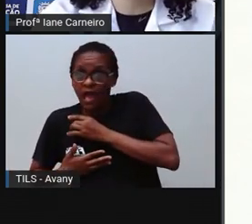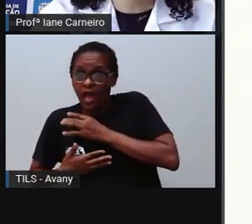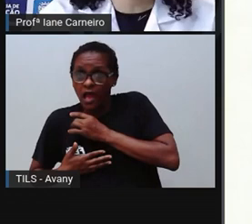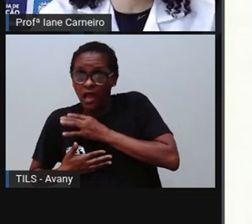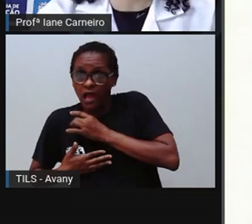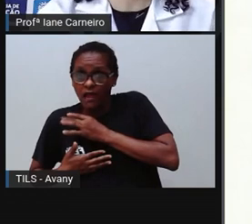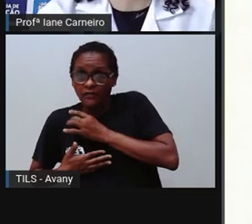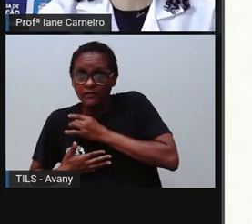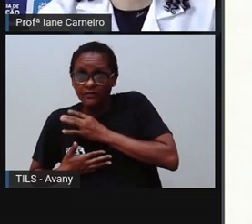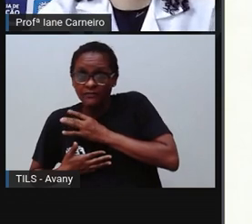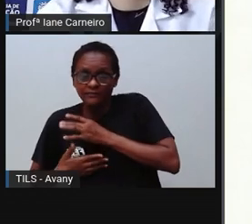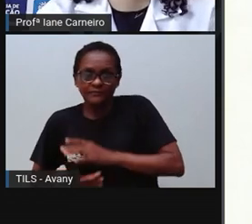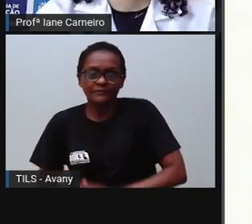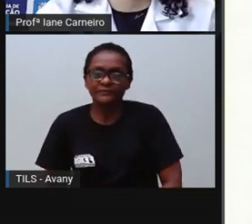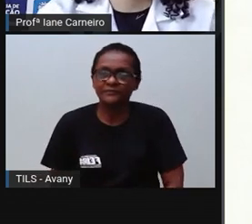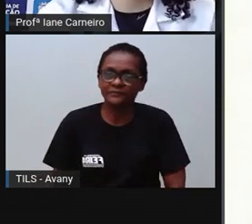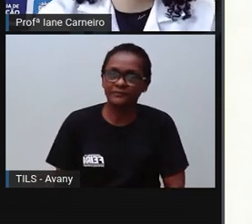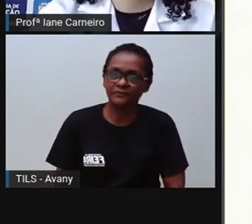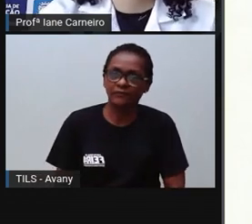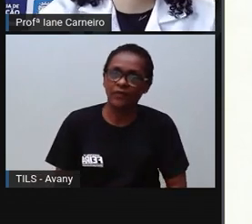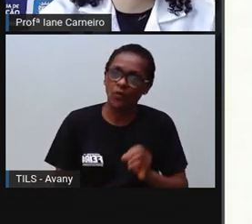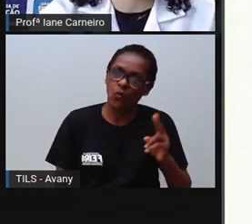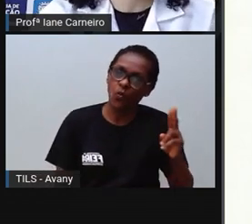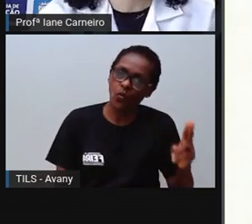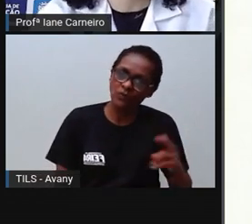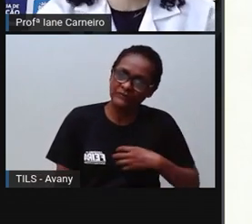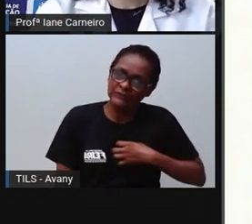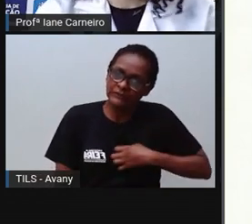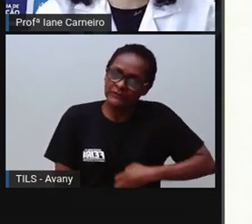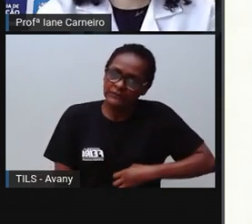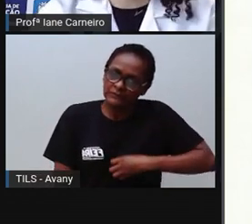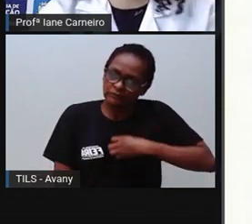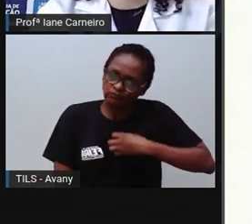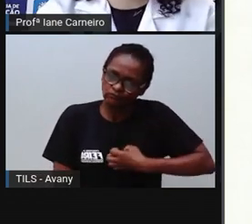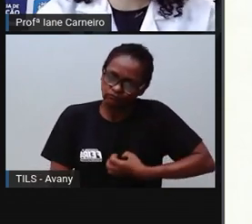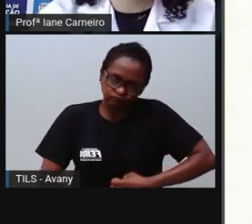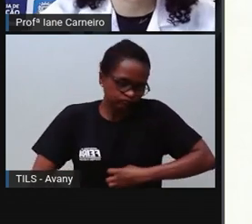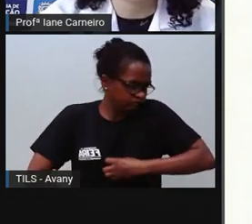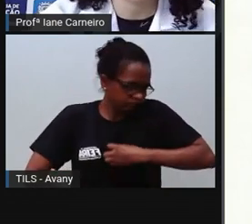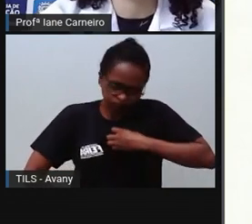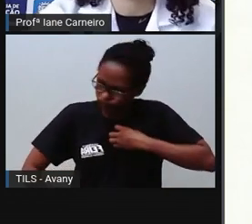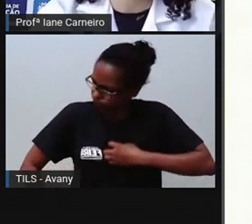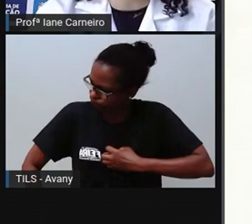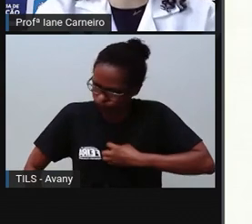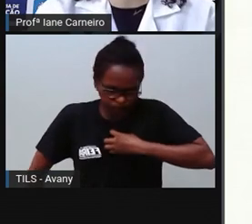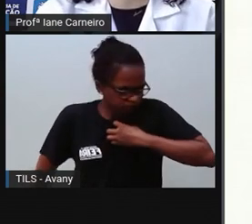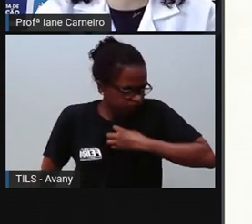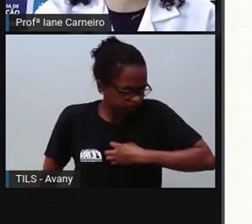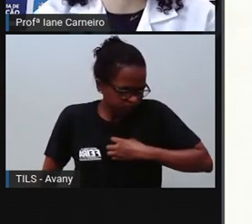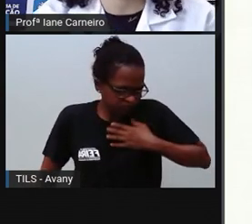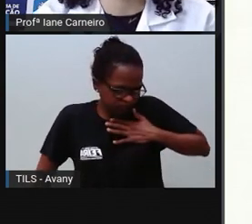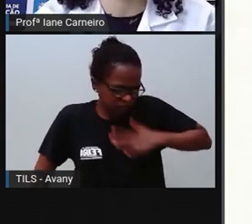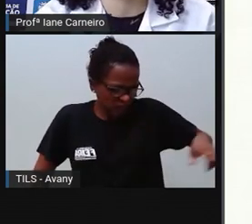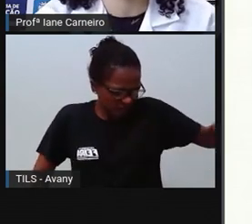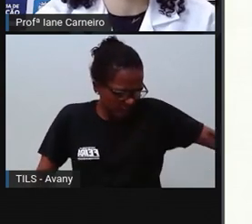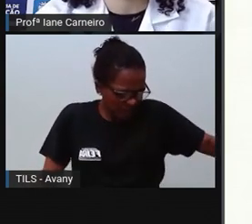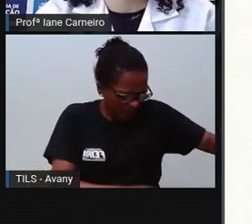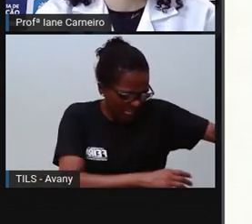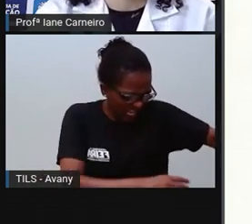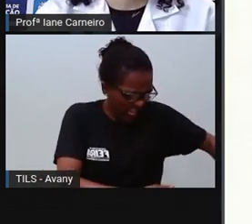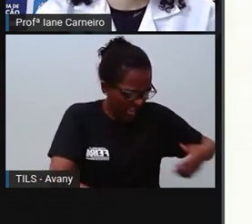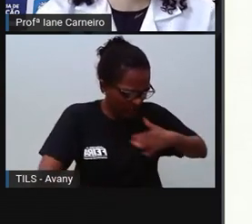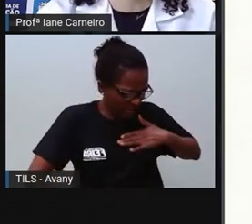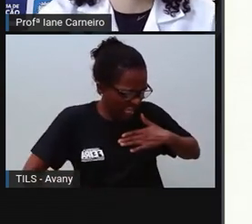mete sempre comigo. Ou zangadas. Não gosto nada que a minha irmã pegue as minhas coisas.